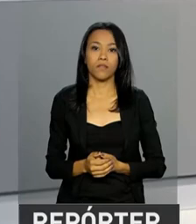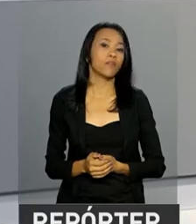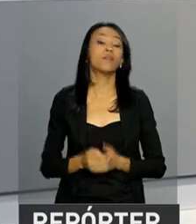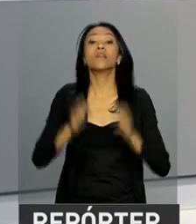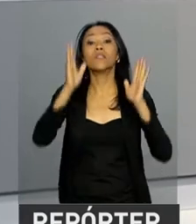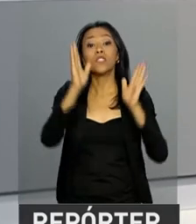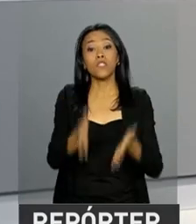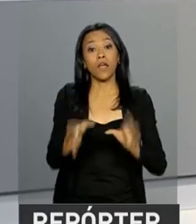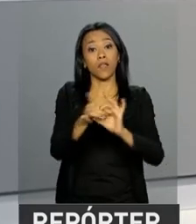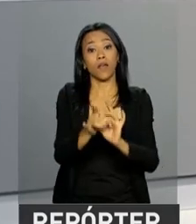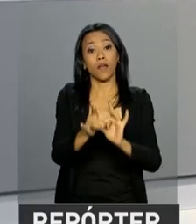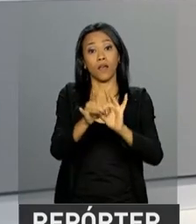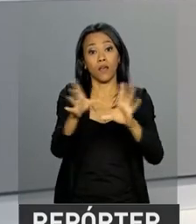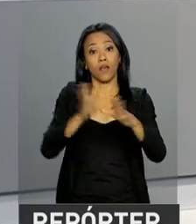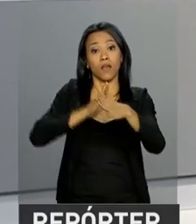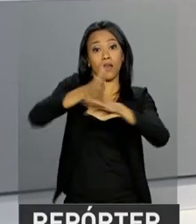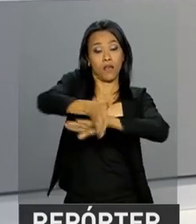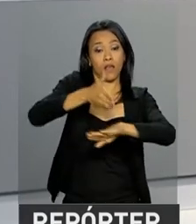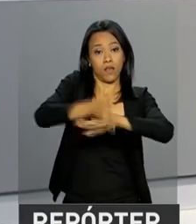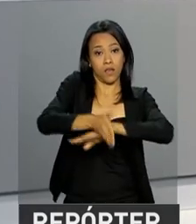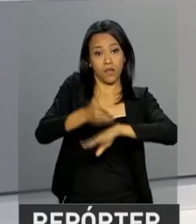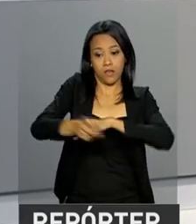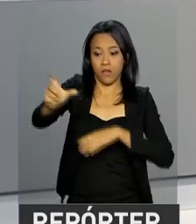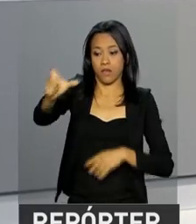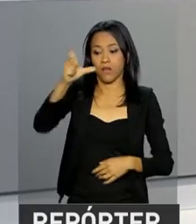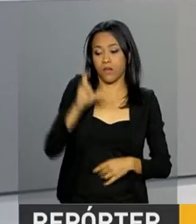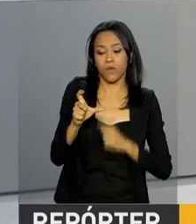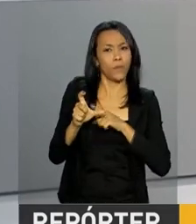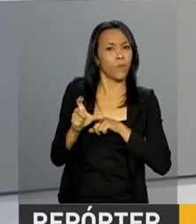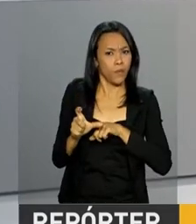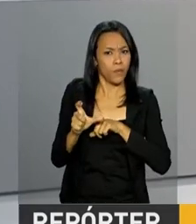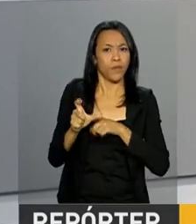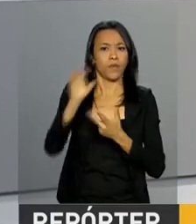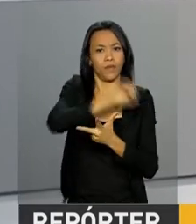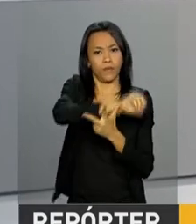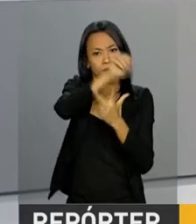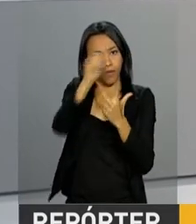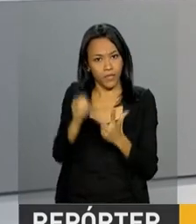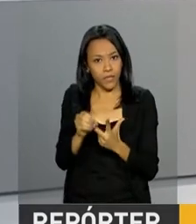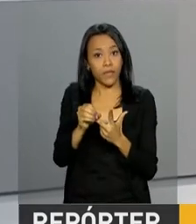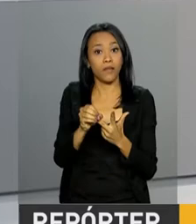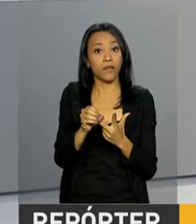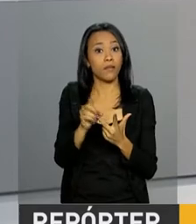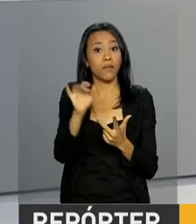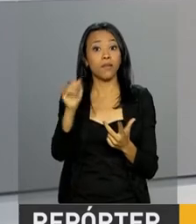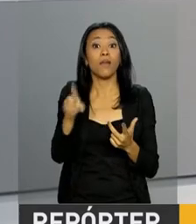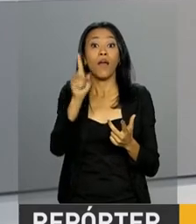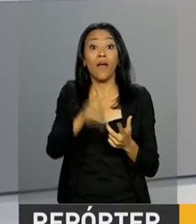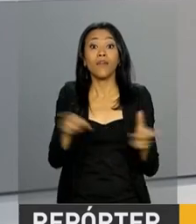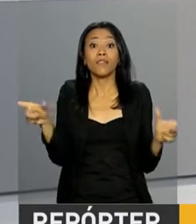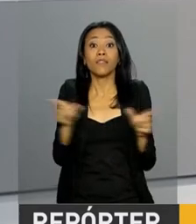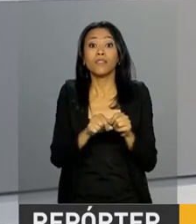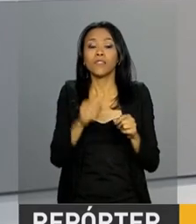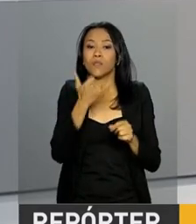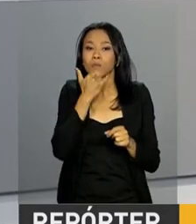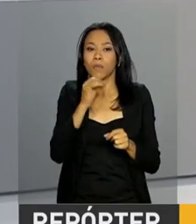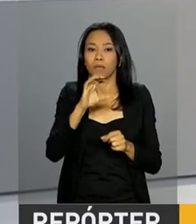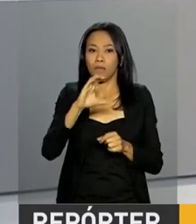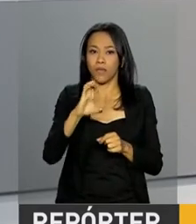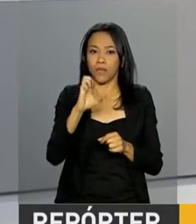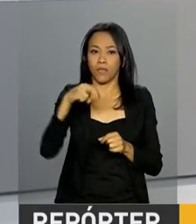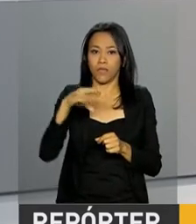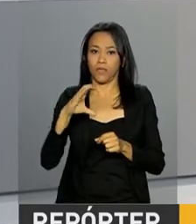Já está disponível para consulta o cartão de confirmação da inscrição no Exame Nacional para Certificação de Competências de Jovens e